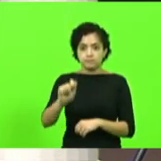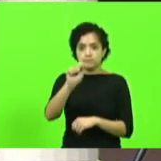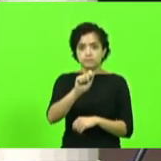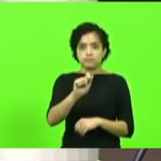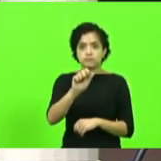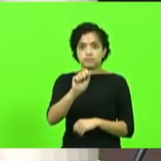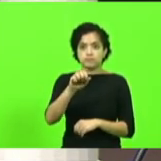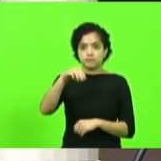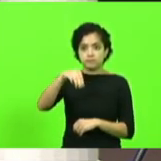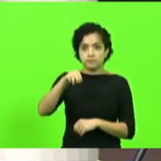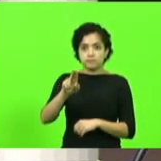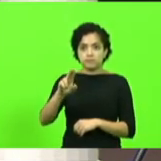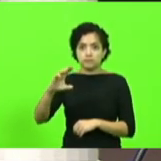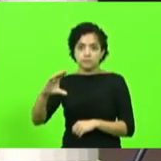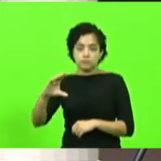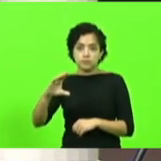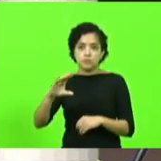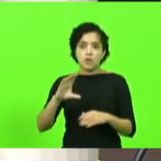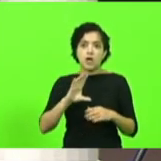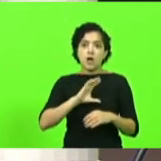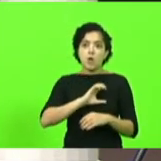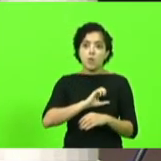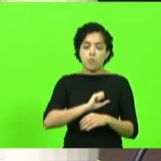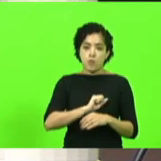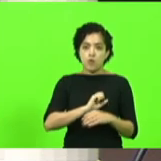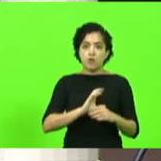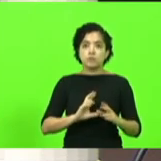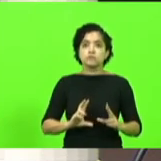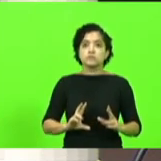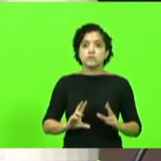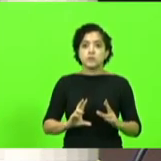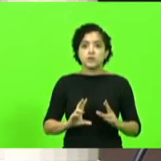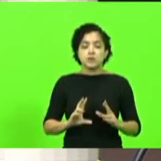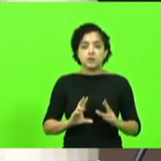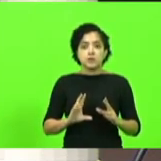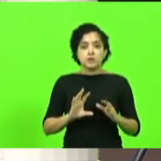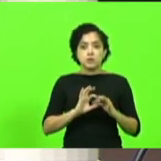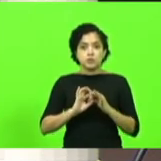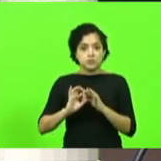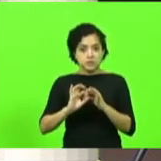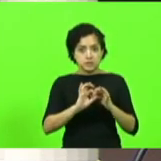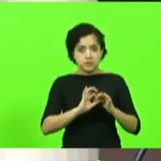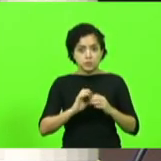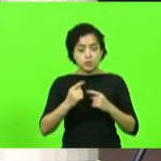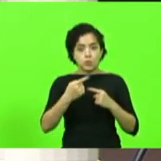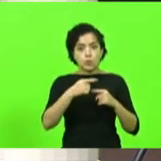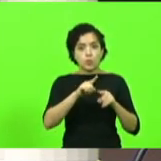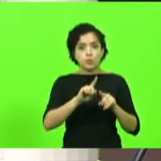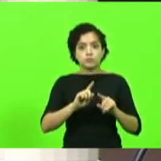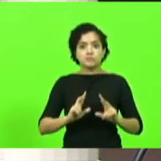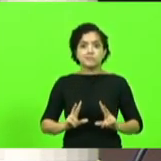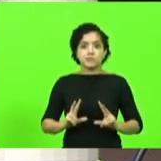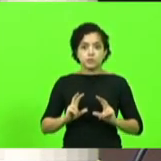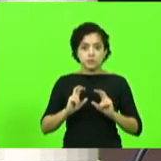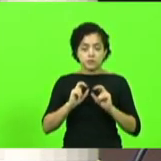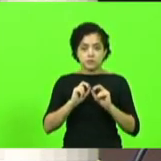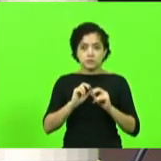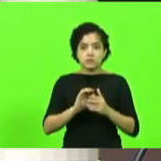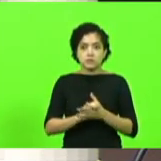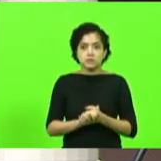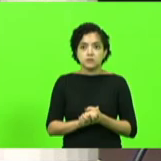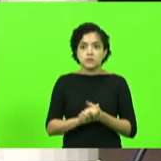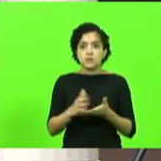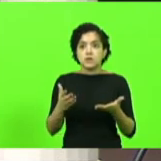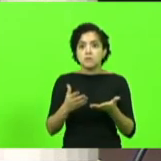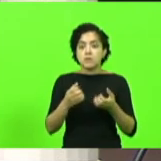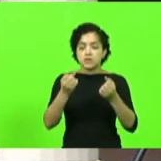Amor e União contra o Câncer, a senhora Célia Fernandes, faço uso da palavra para falar acerca